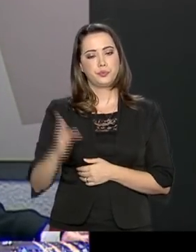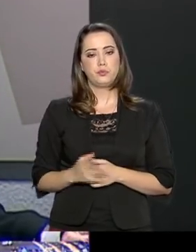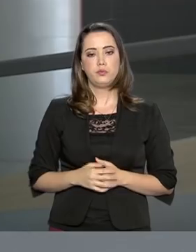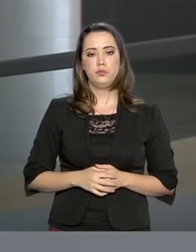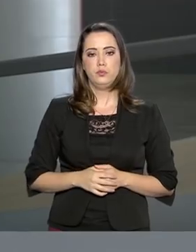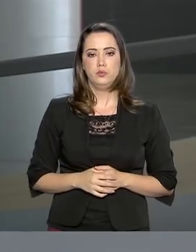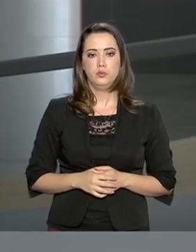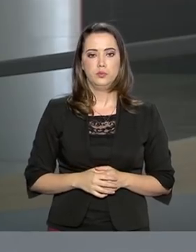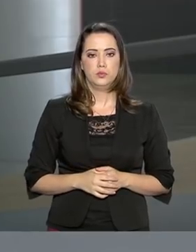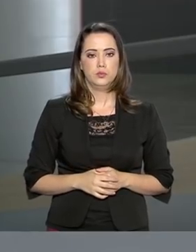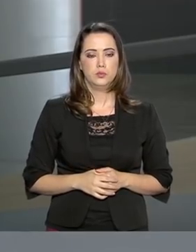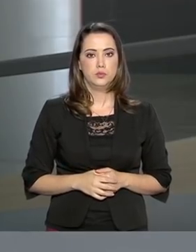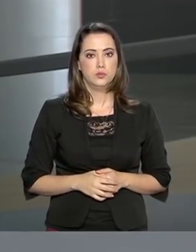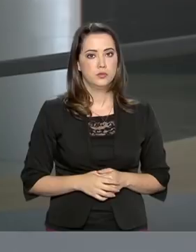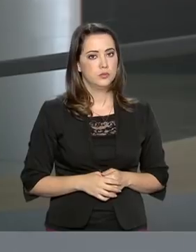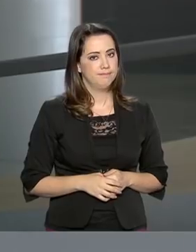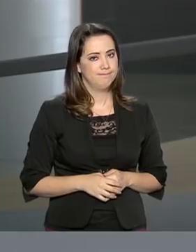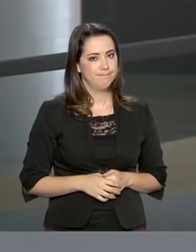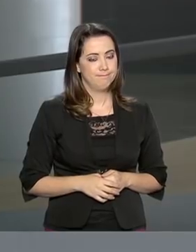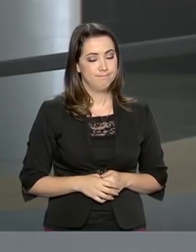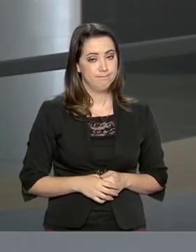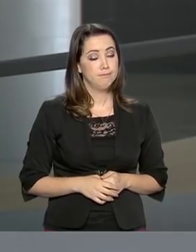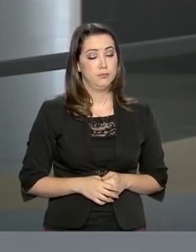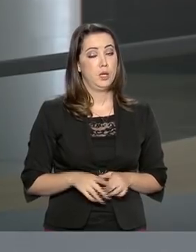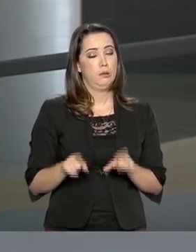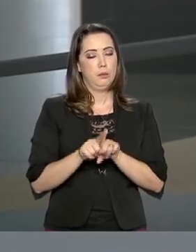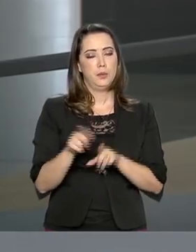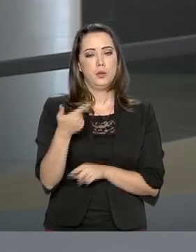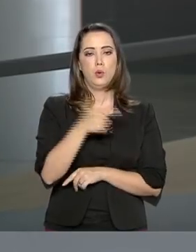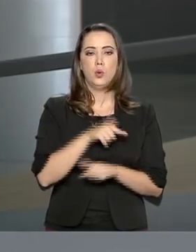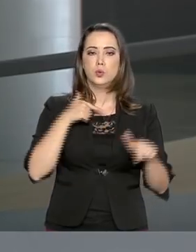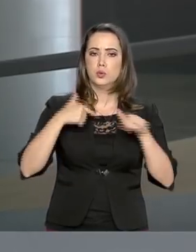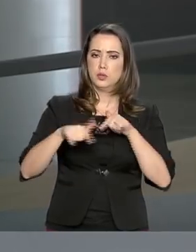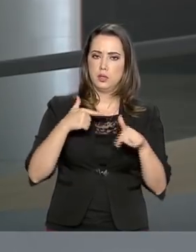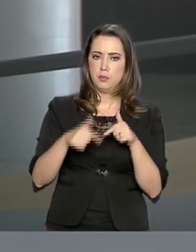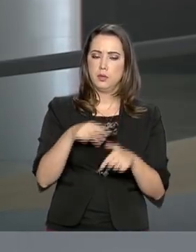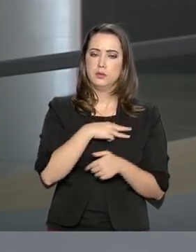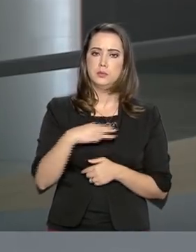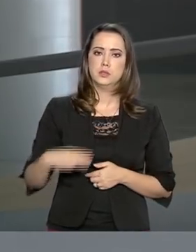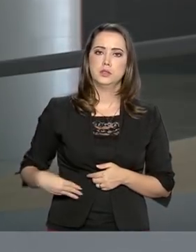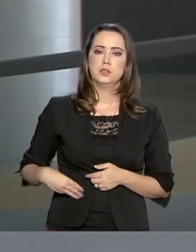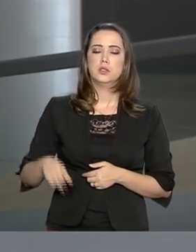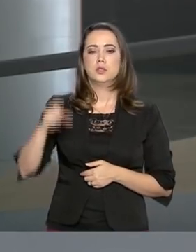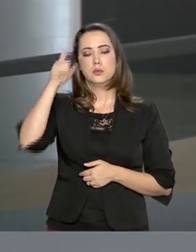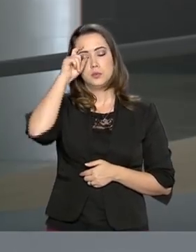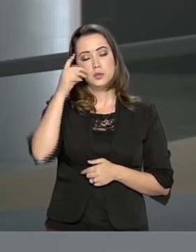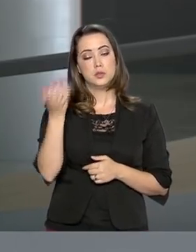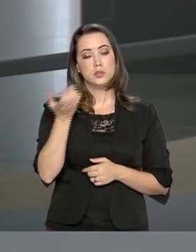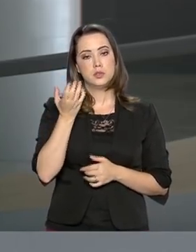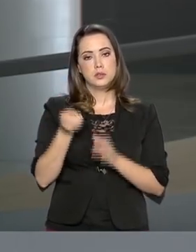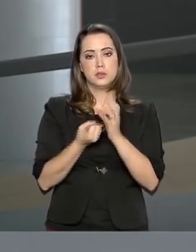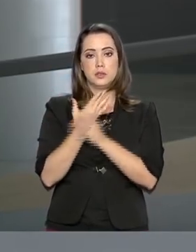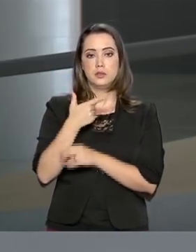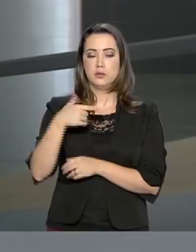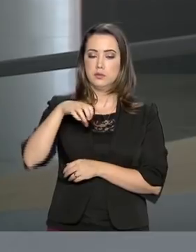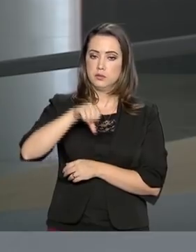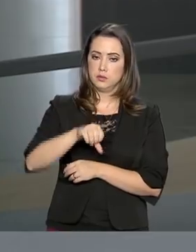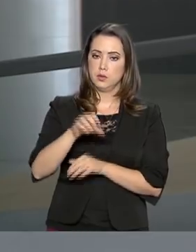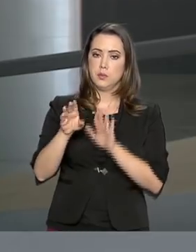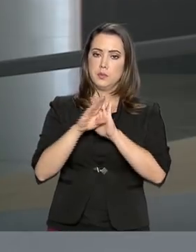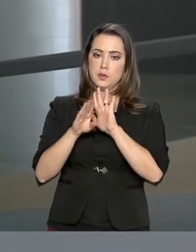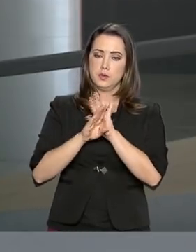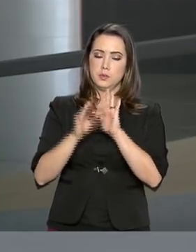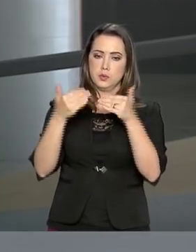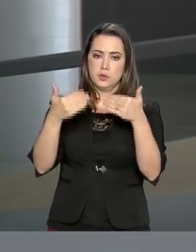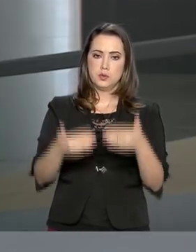país. Outra iniciativa que o ministro Sérgio Moro quer colocar em prática em 2019 é o Programa Nacional